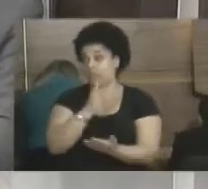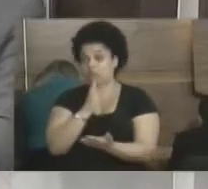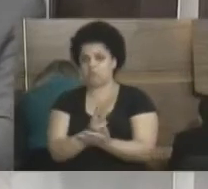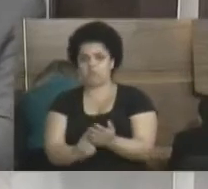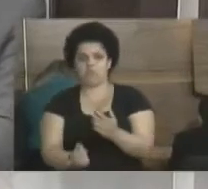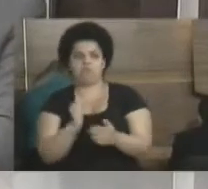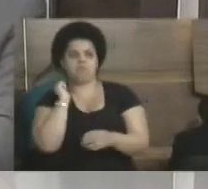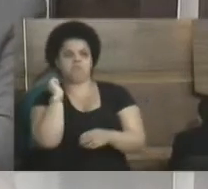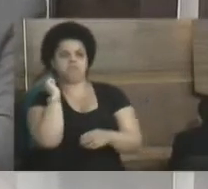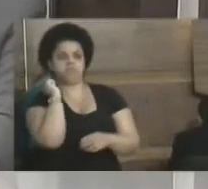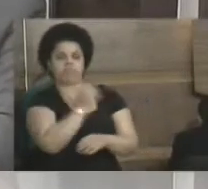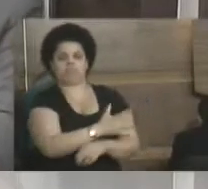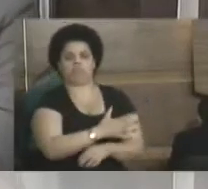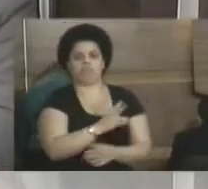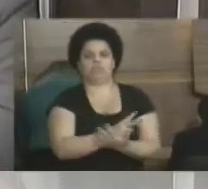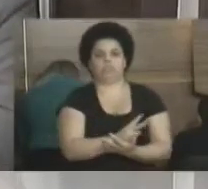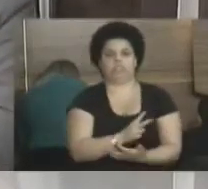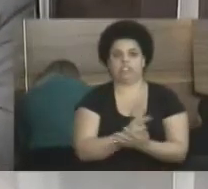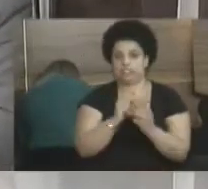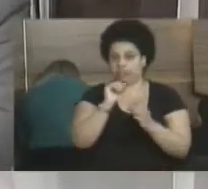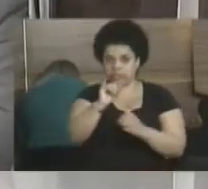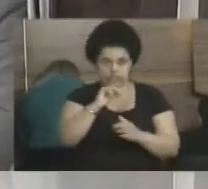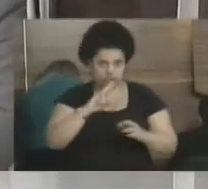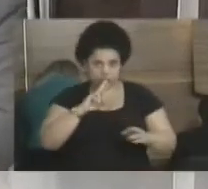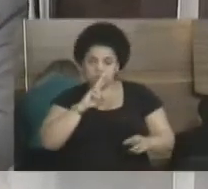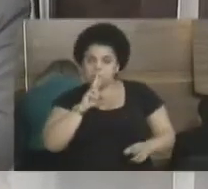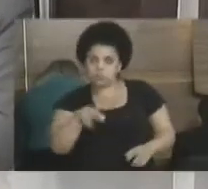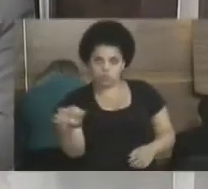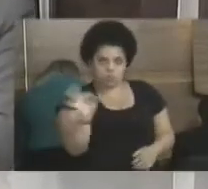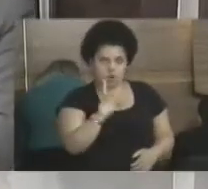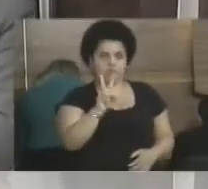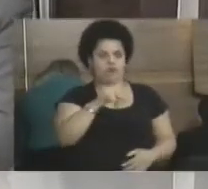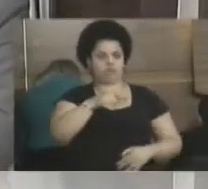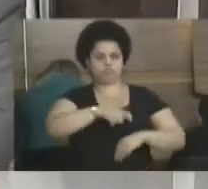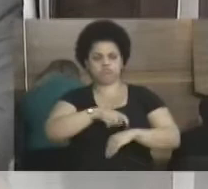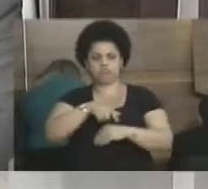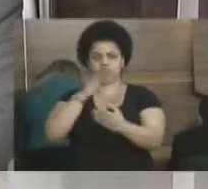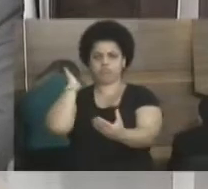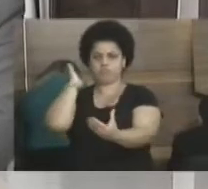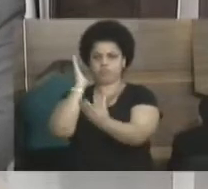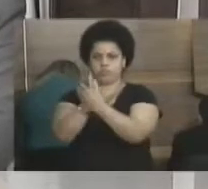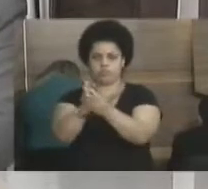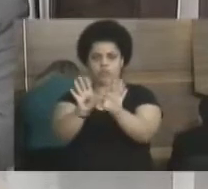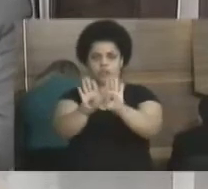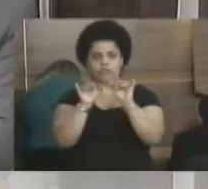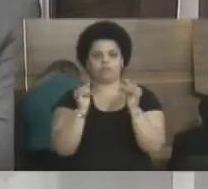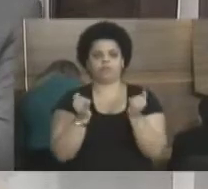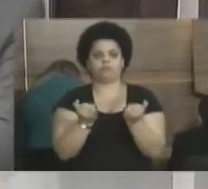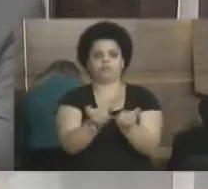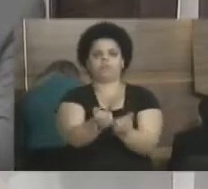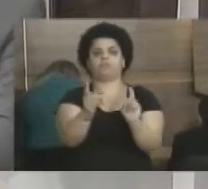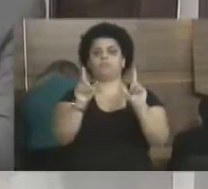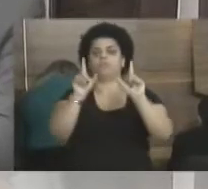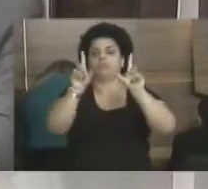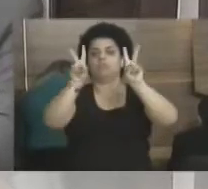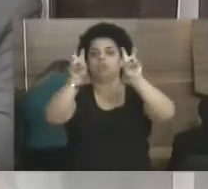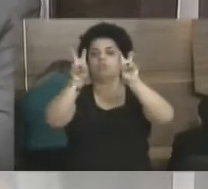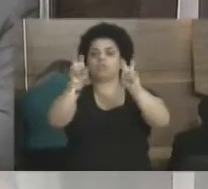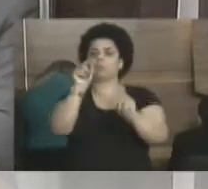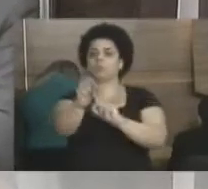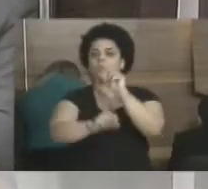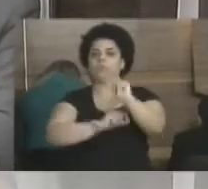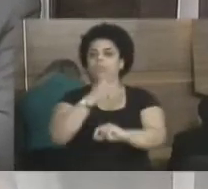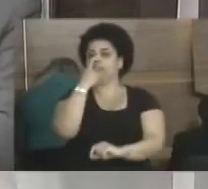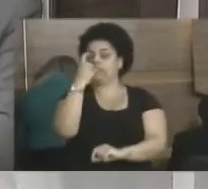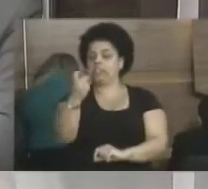Se não responder, essa casa vai entrar com uma ação contra a Brasfels, que é com relação à taxa de lixo da Brasfels.